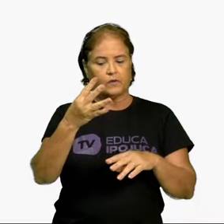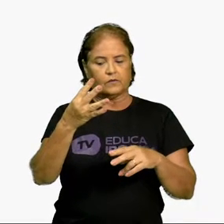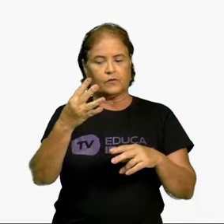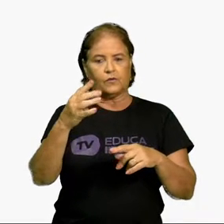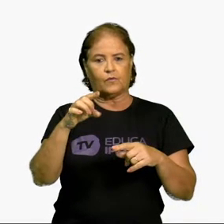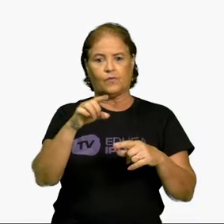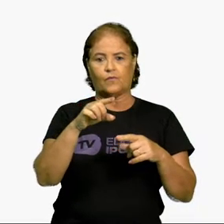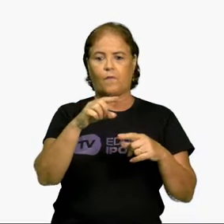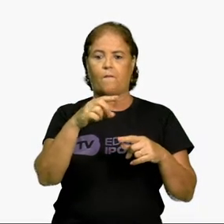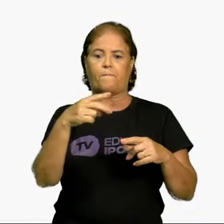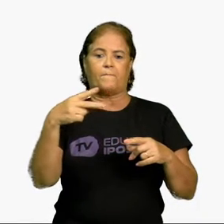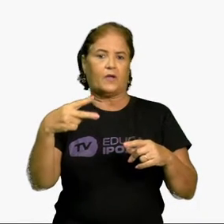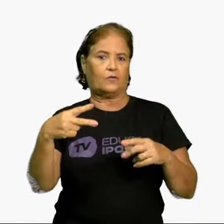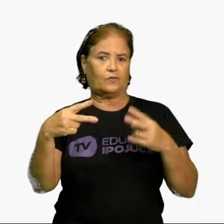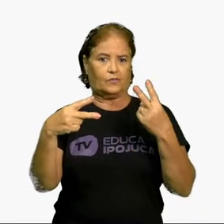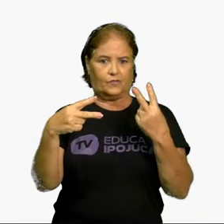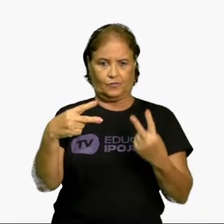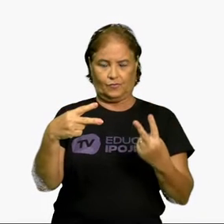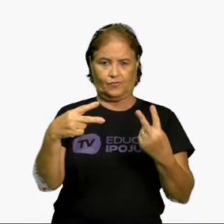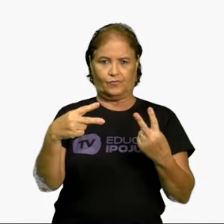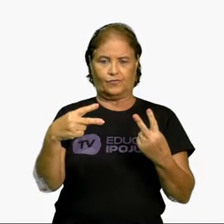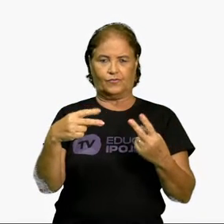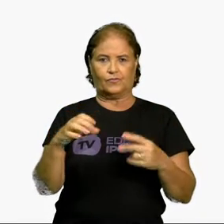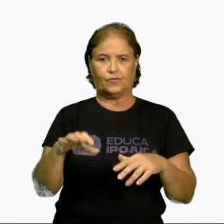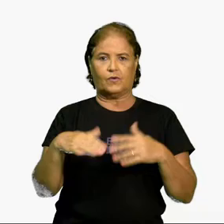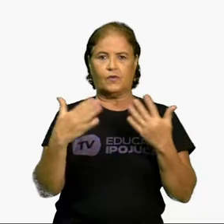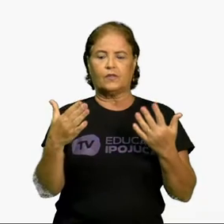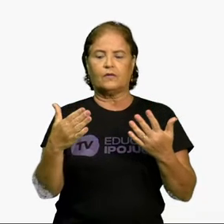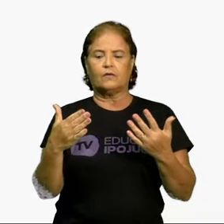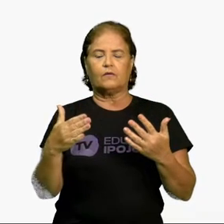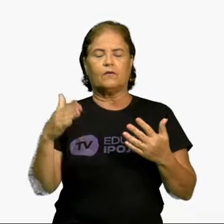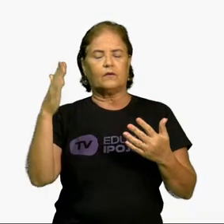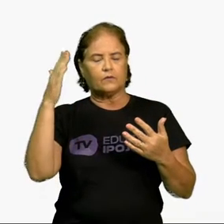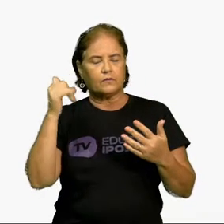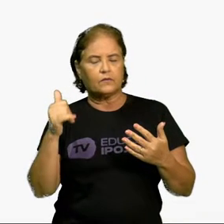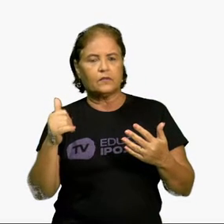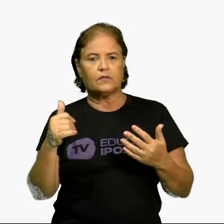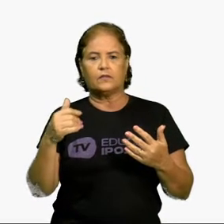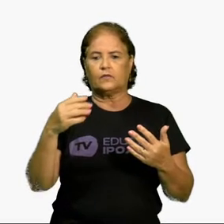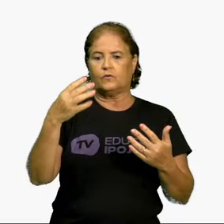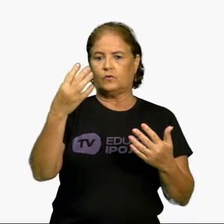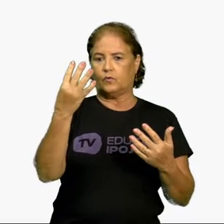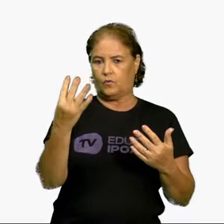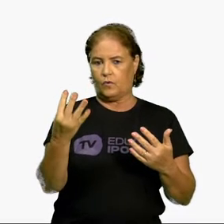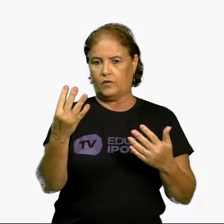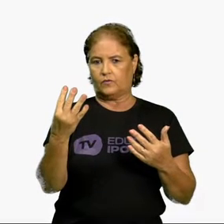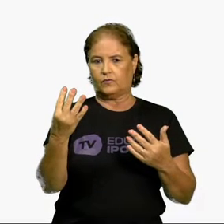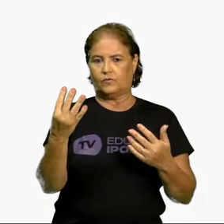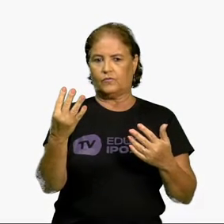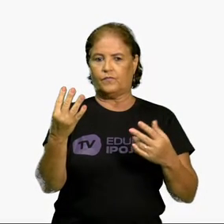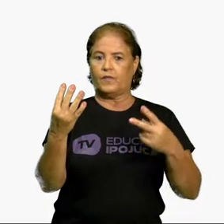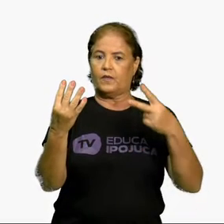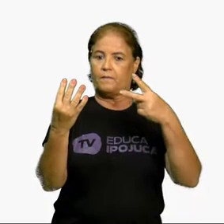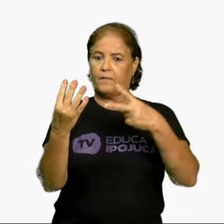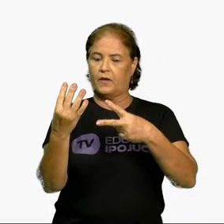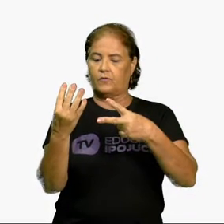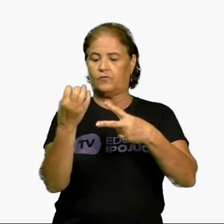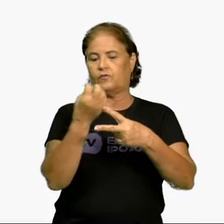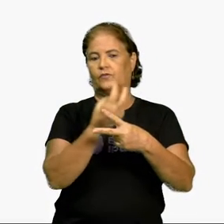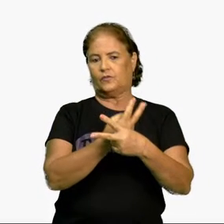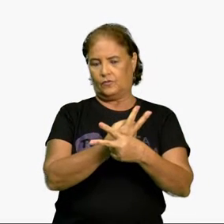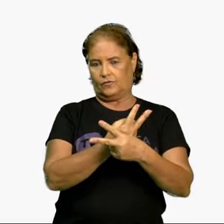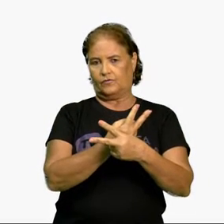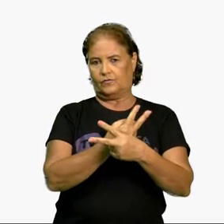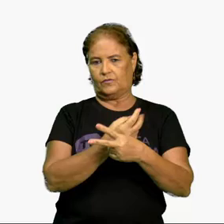maior que 1, porém menor que 2. Então na reta numérica ele vai ficar aqui entre 1